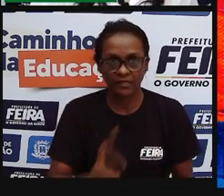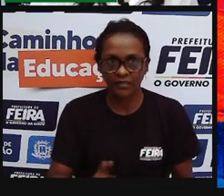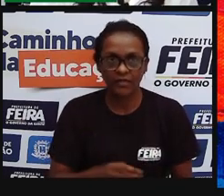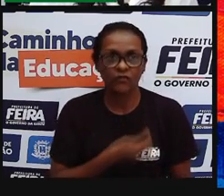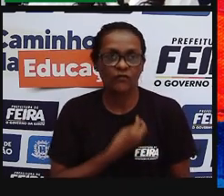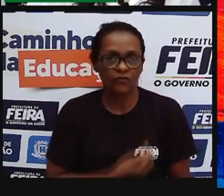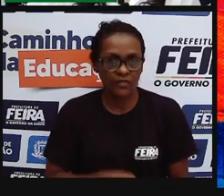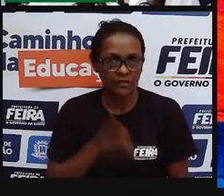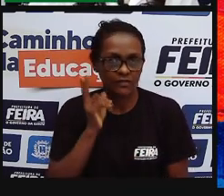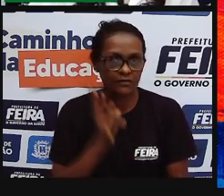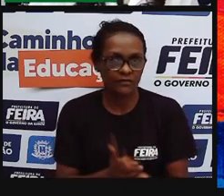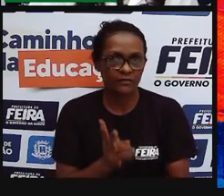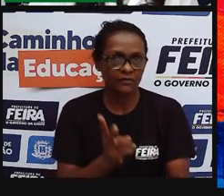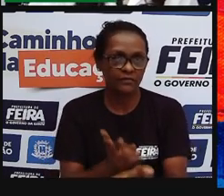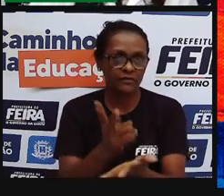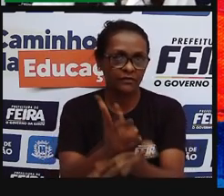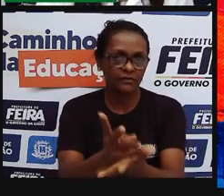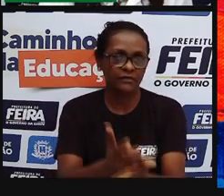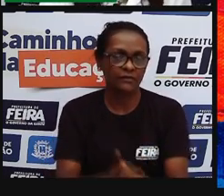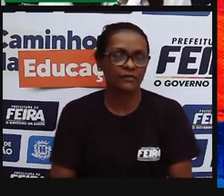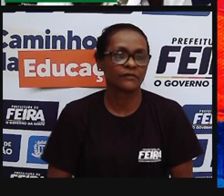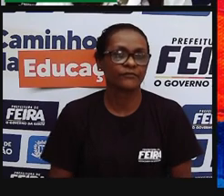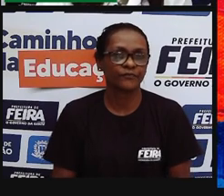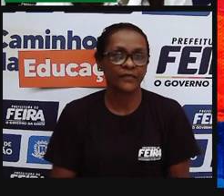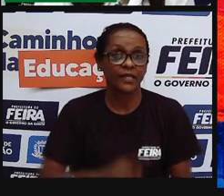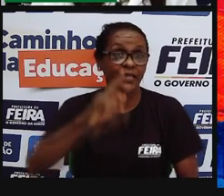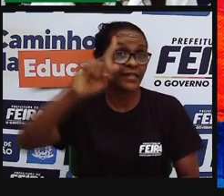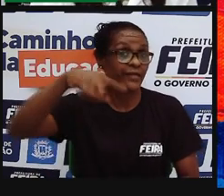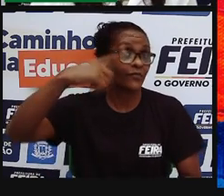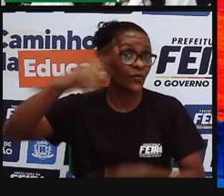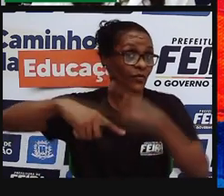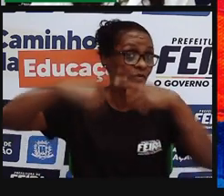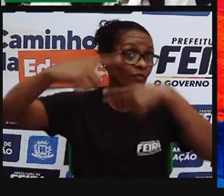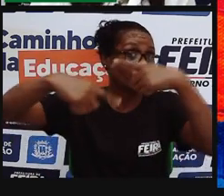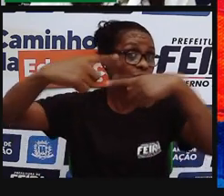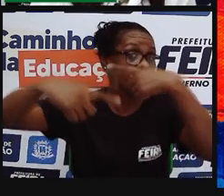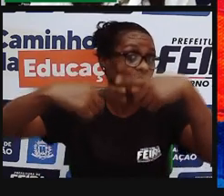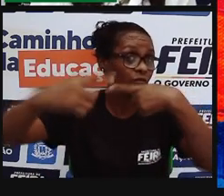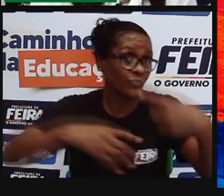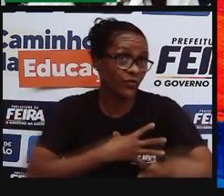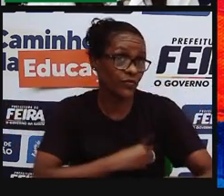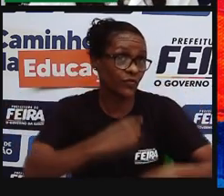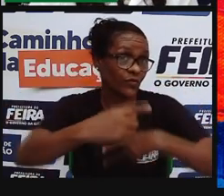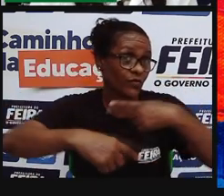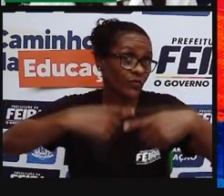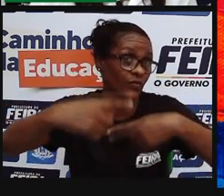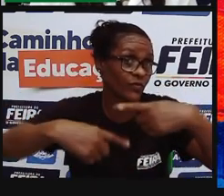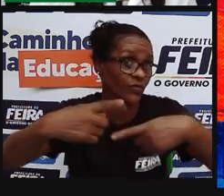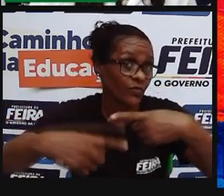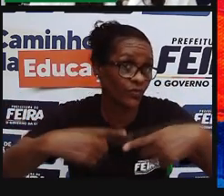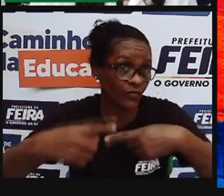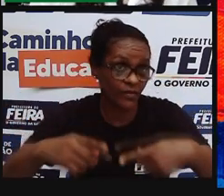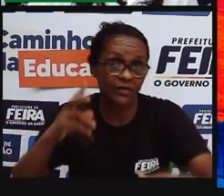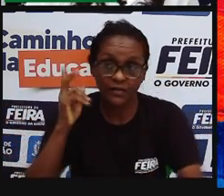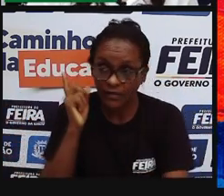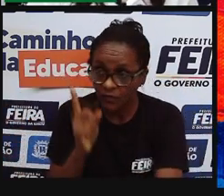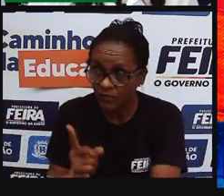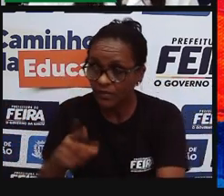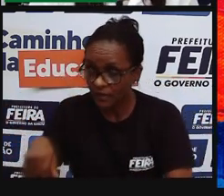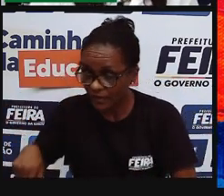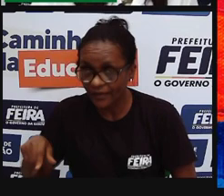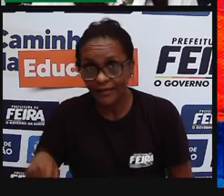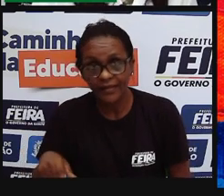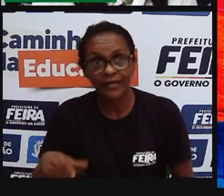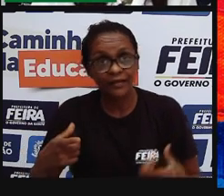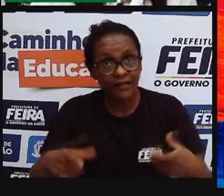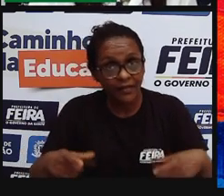gente consiga fazer com que as gerações futuras, elas também tenham contato ao ambiente saudável, a